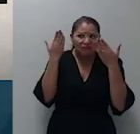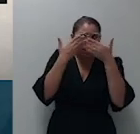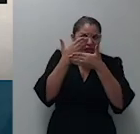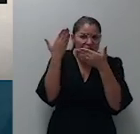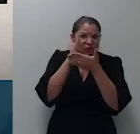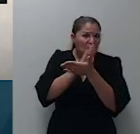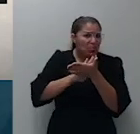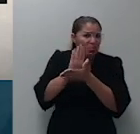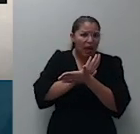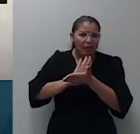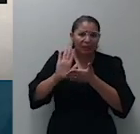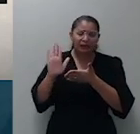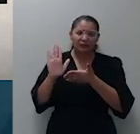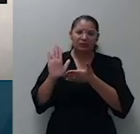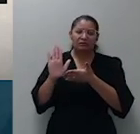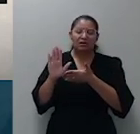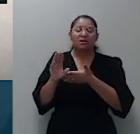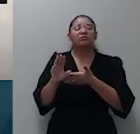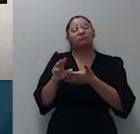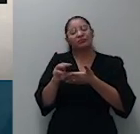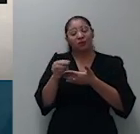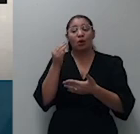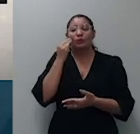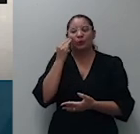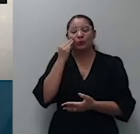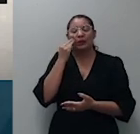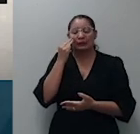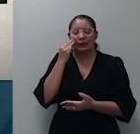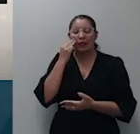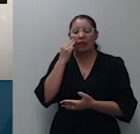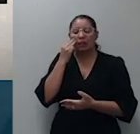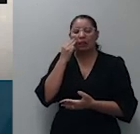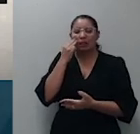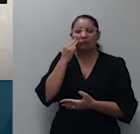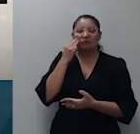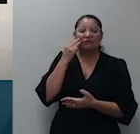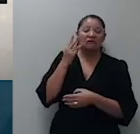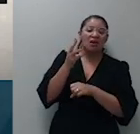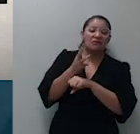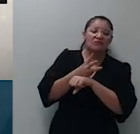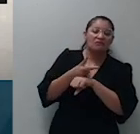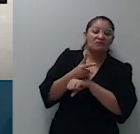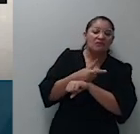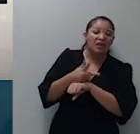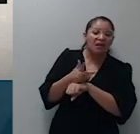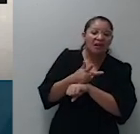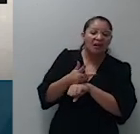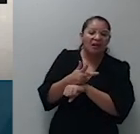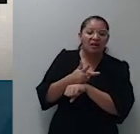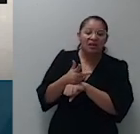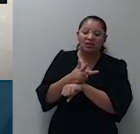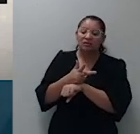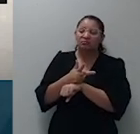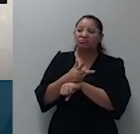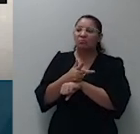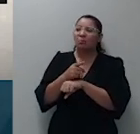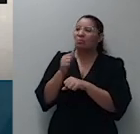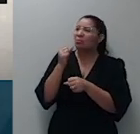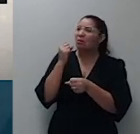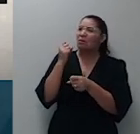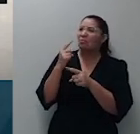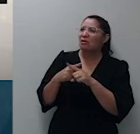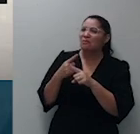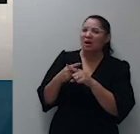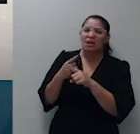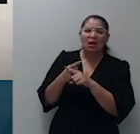Estou tentando ligar a câmera aqui novamente, porque eu fui para a sala de espera e, ao que parece, houve desativação da câmera.